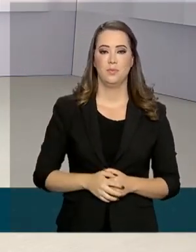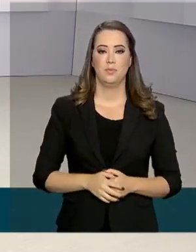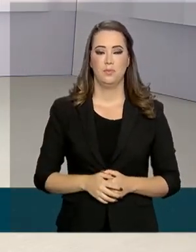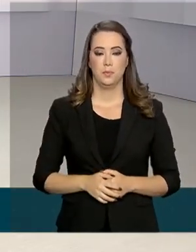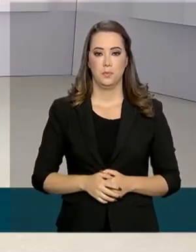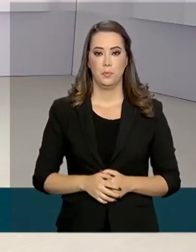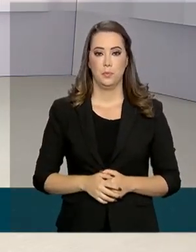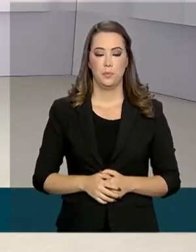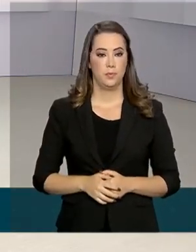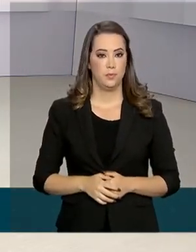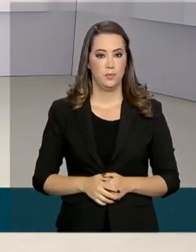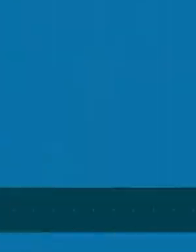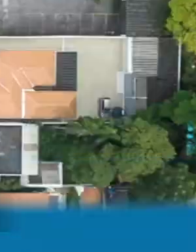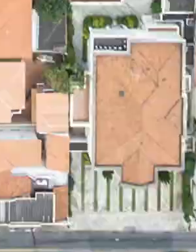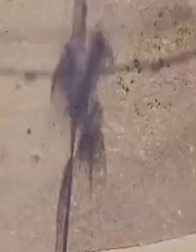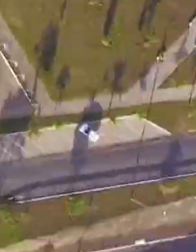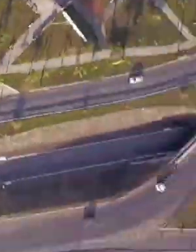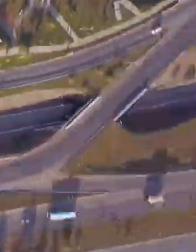edição. Até lá!